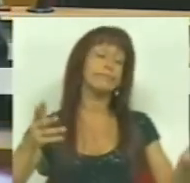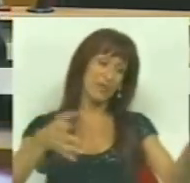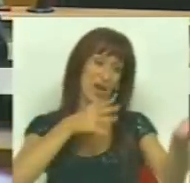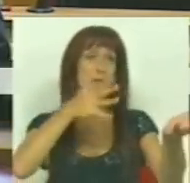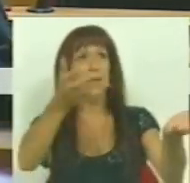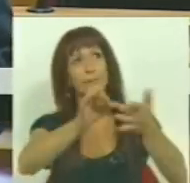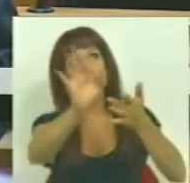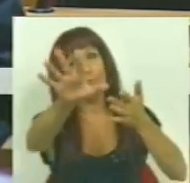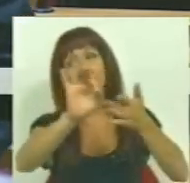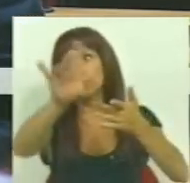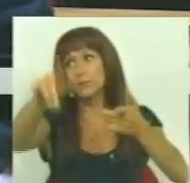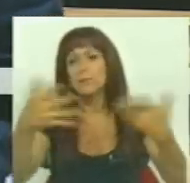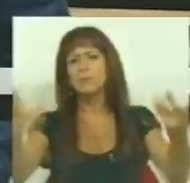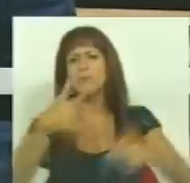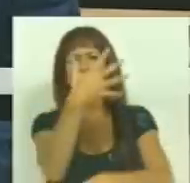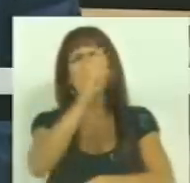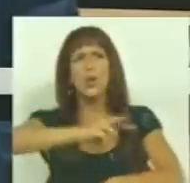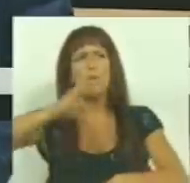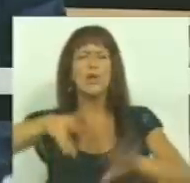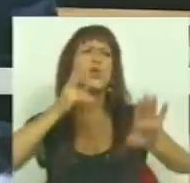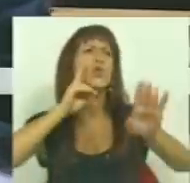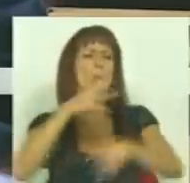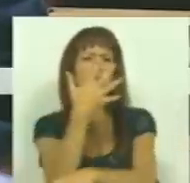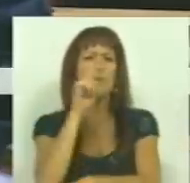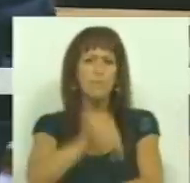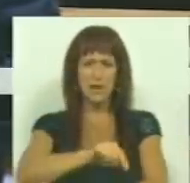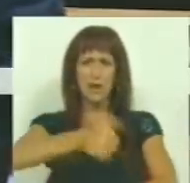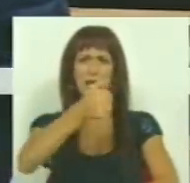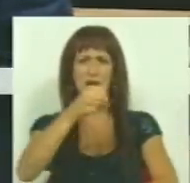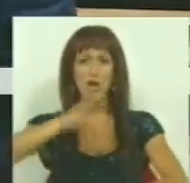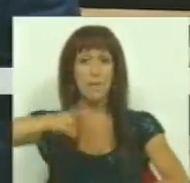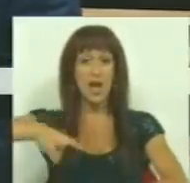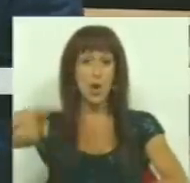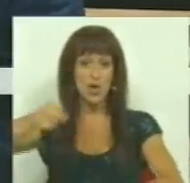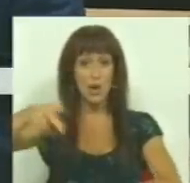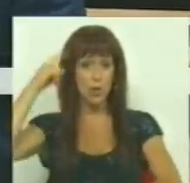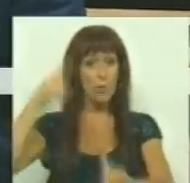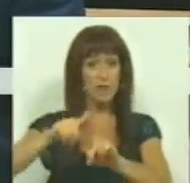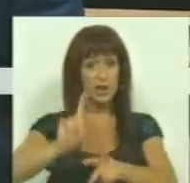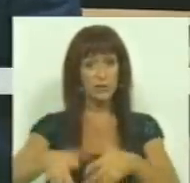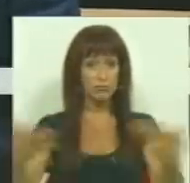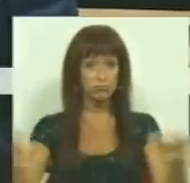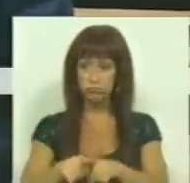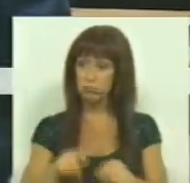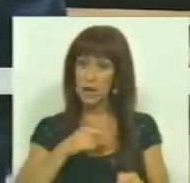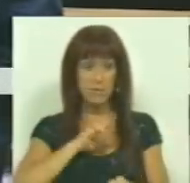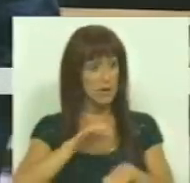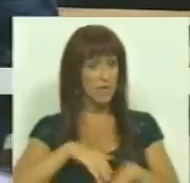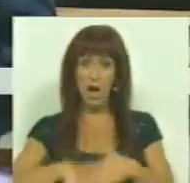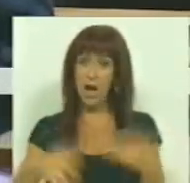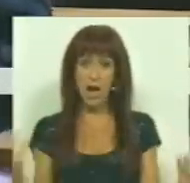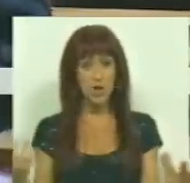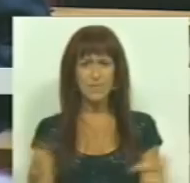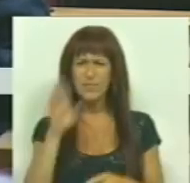dizendo que está em 5 milhões, perdão, 5.500 milhões de euros o objetivo destas privatizações,